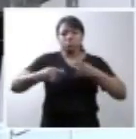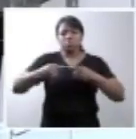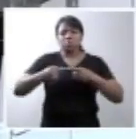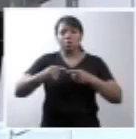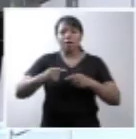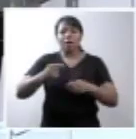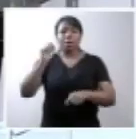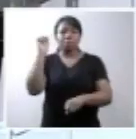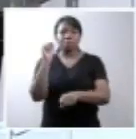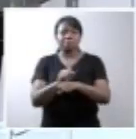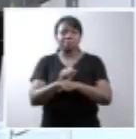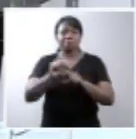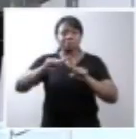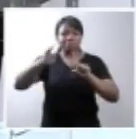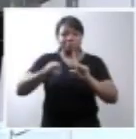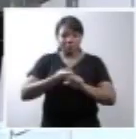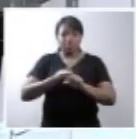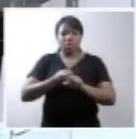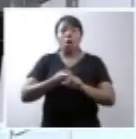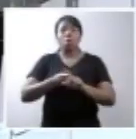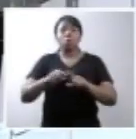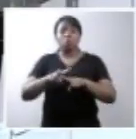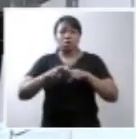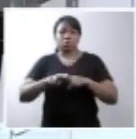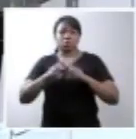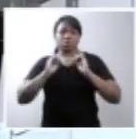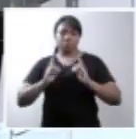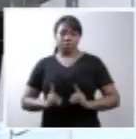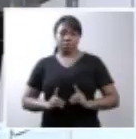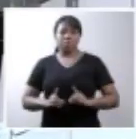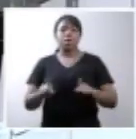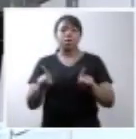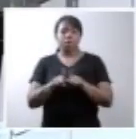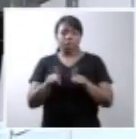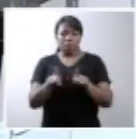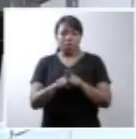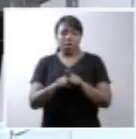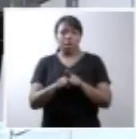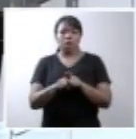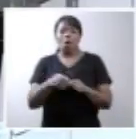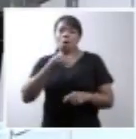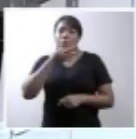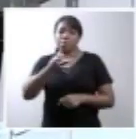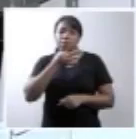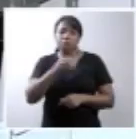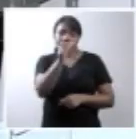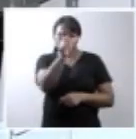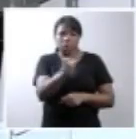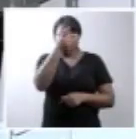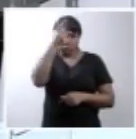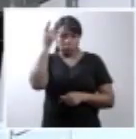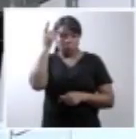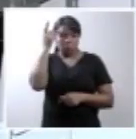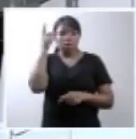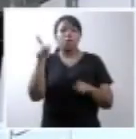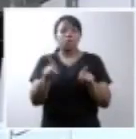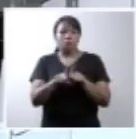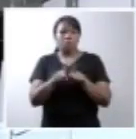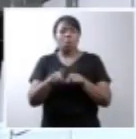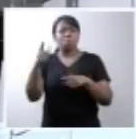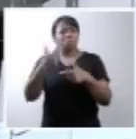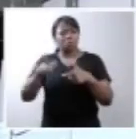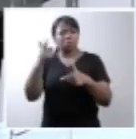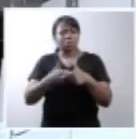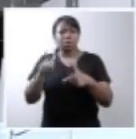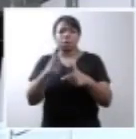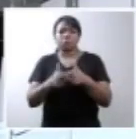interrupção de gestação em ração de deficiência, o que se caracterizaria, na nossa opinião, por eugenia. Esta, sim, é uma situação